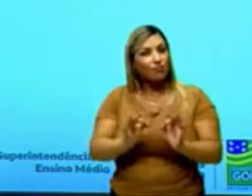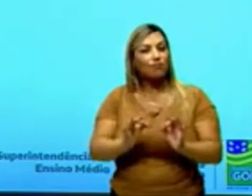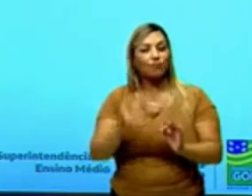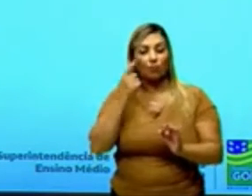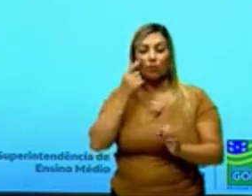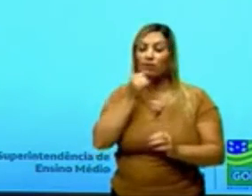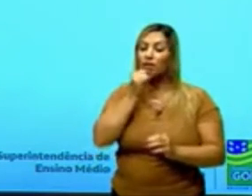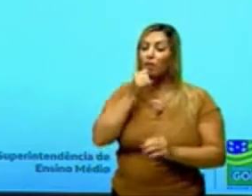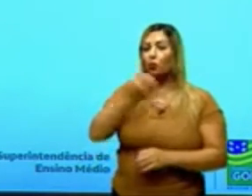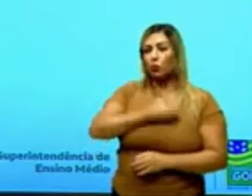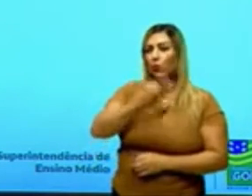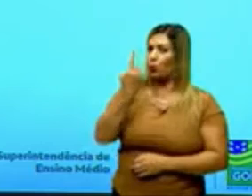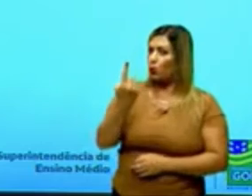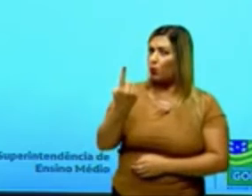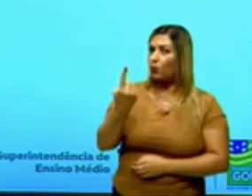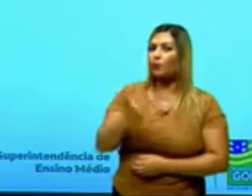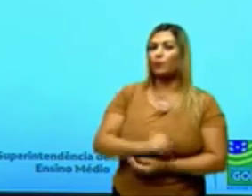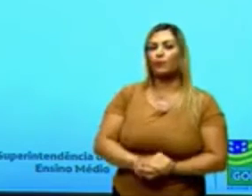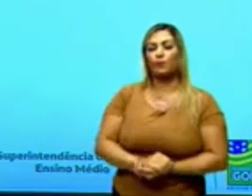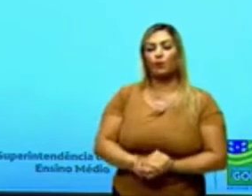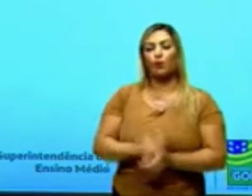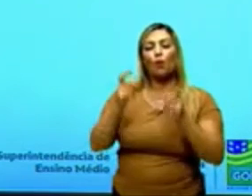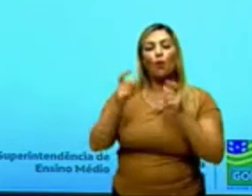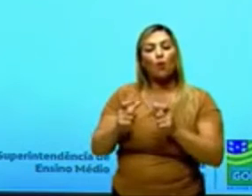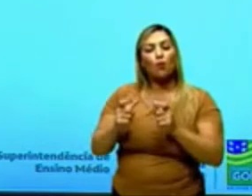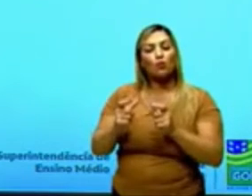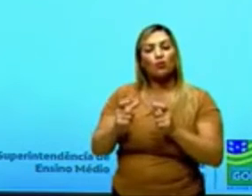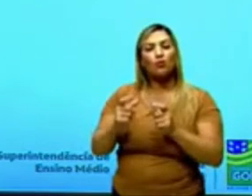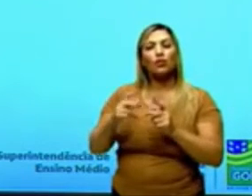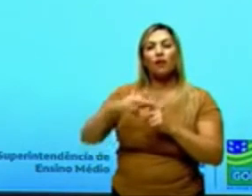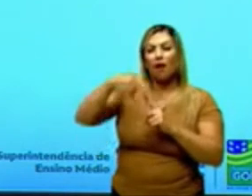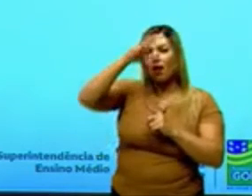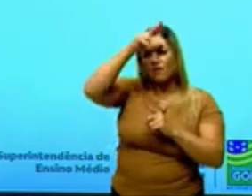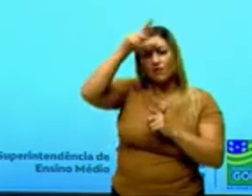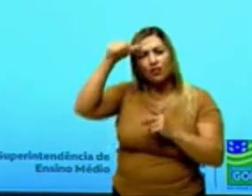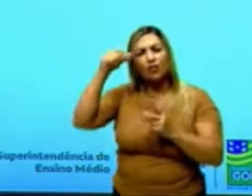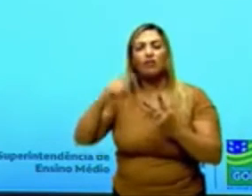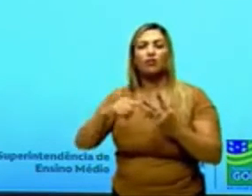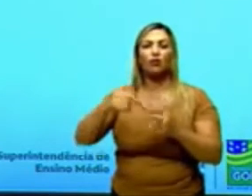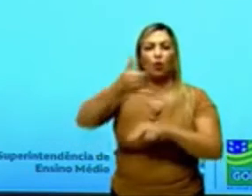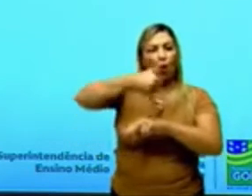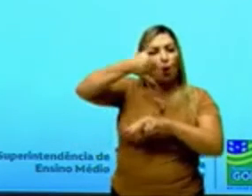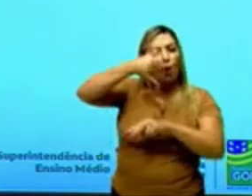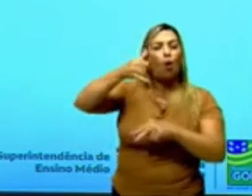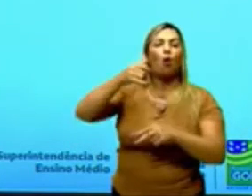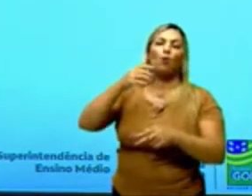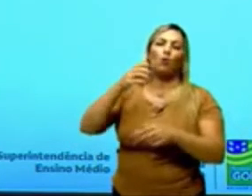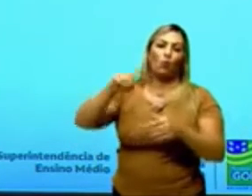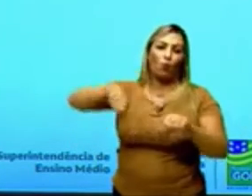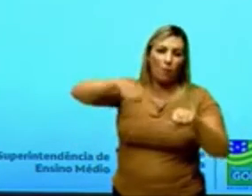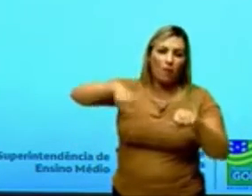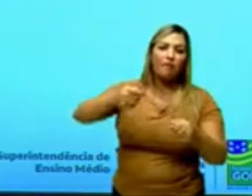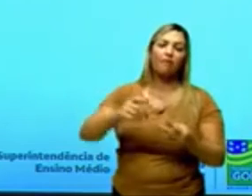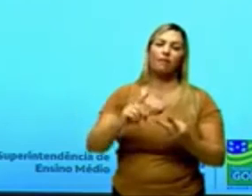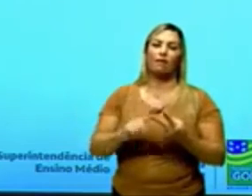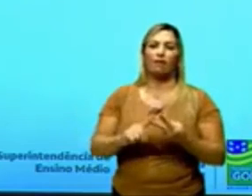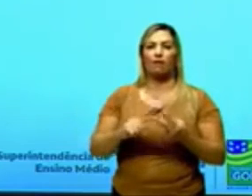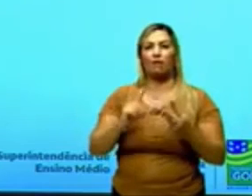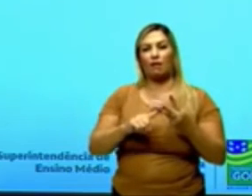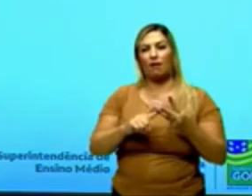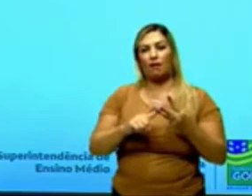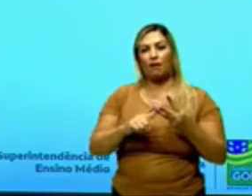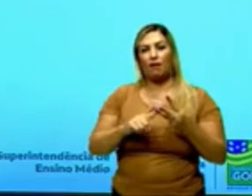o número 1, ele vai estar onde? Nas garrafas de refrigerante, óleo de cozinha, né, baiões de